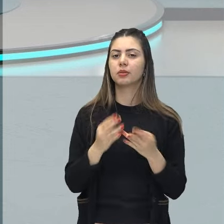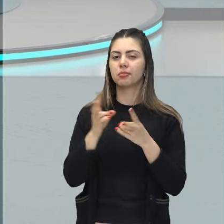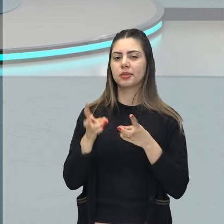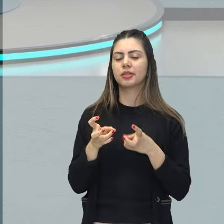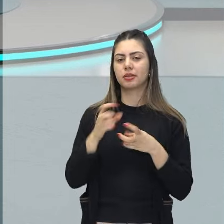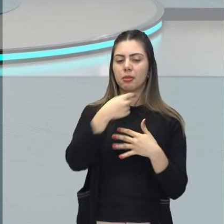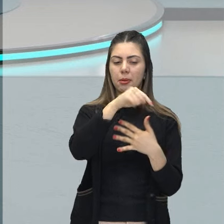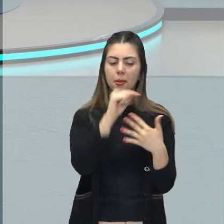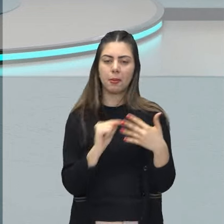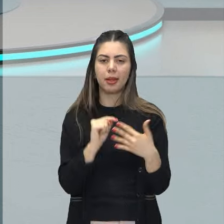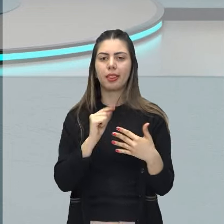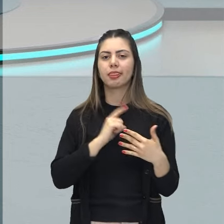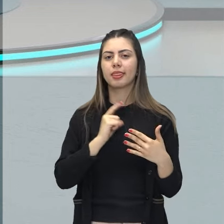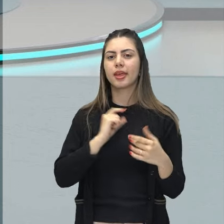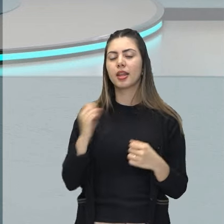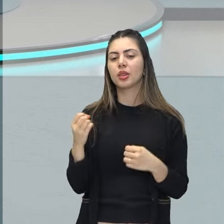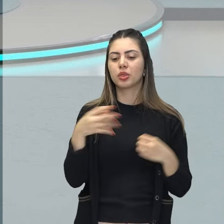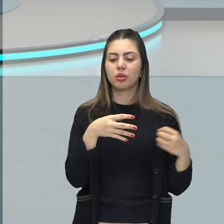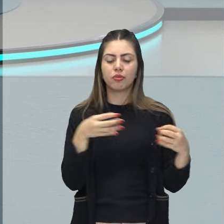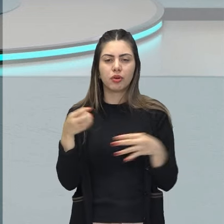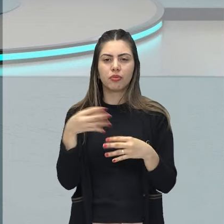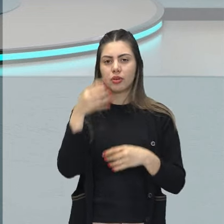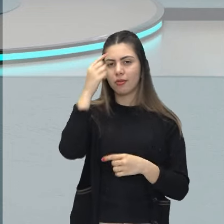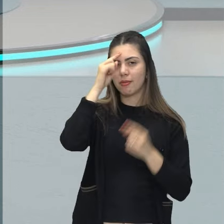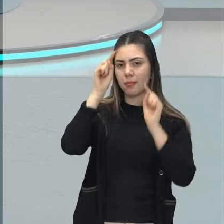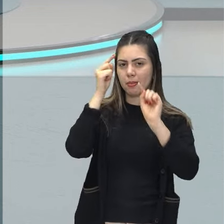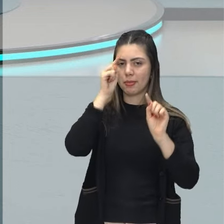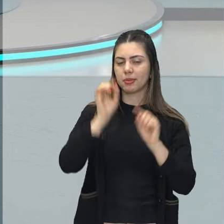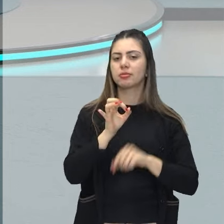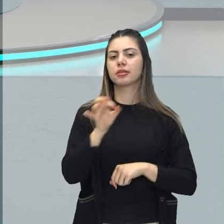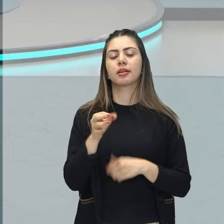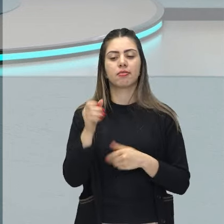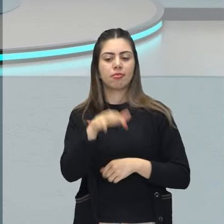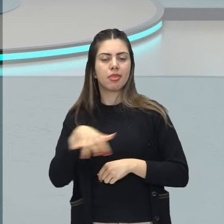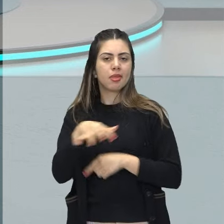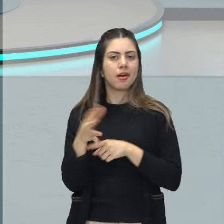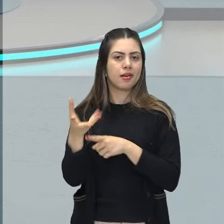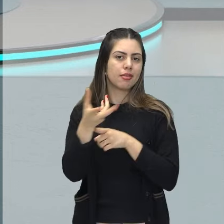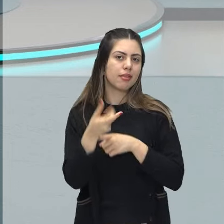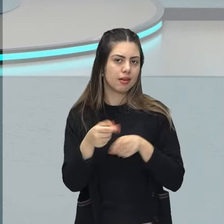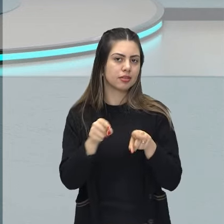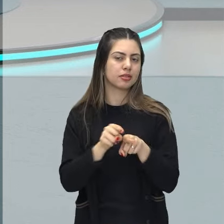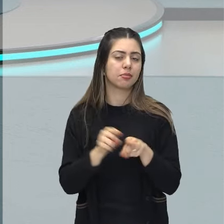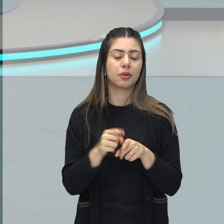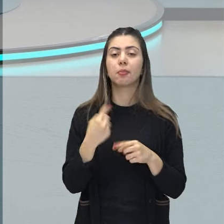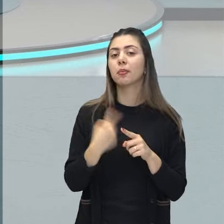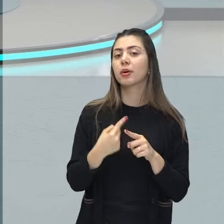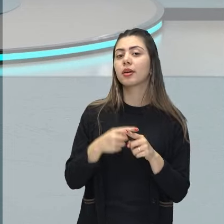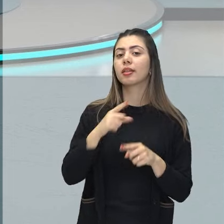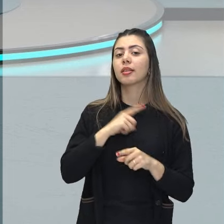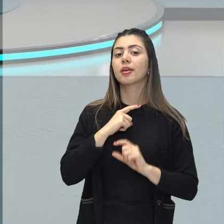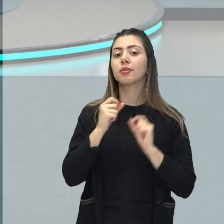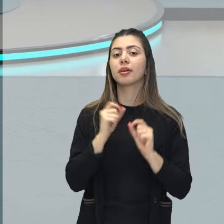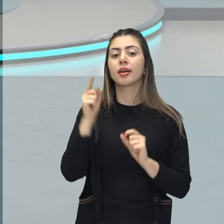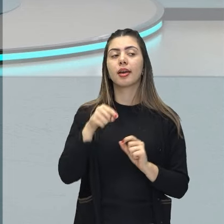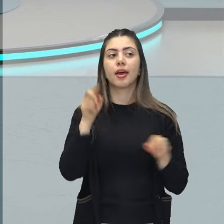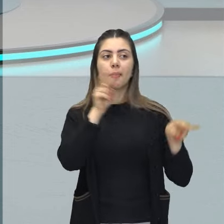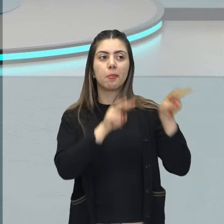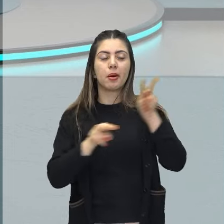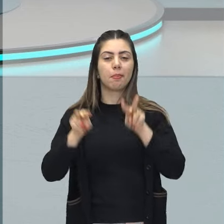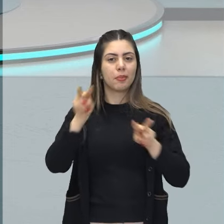nós vamos ter novas concepções de arte também, porque nós vamos ter a questão do visual,